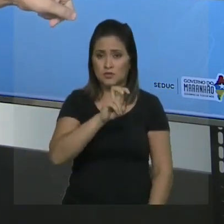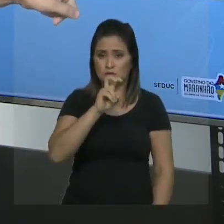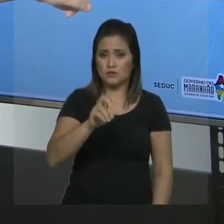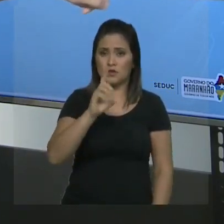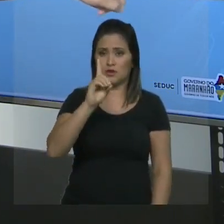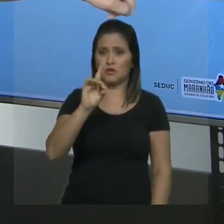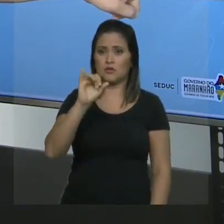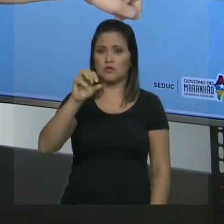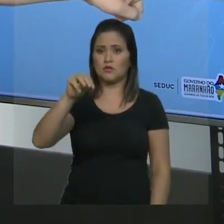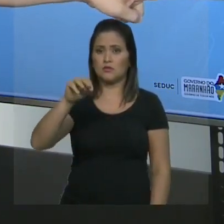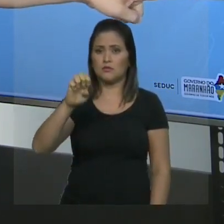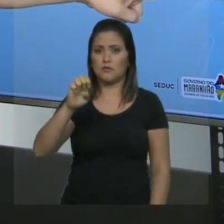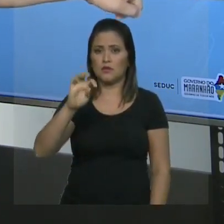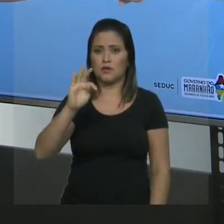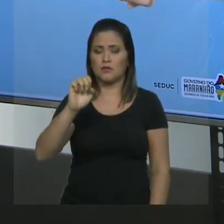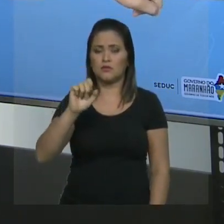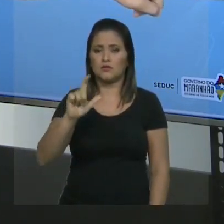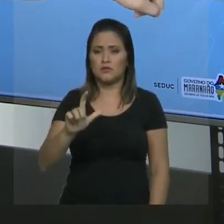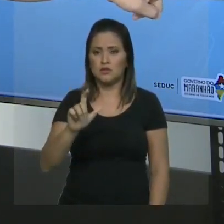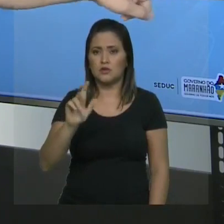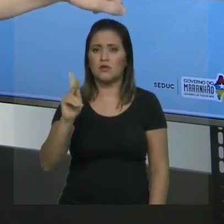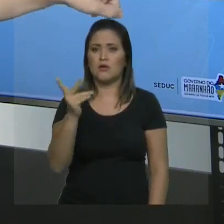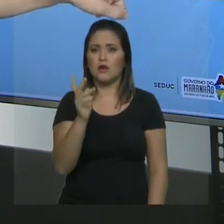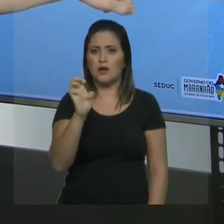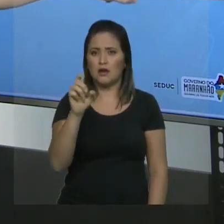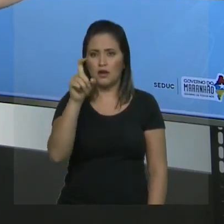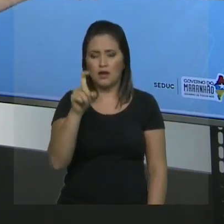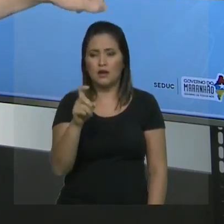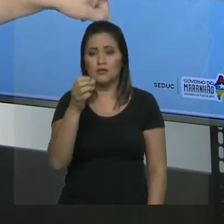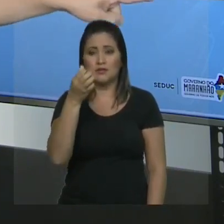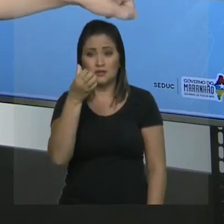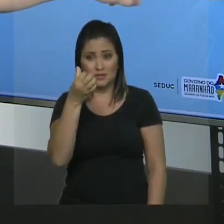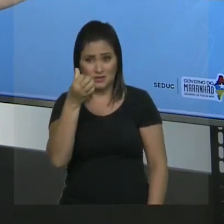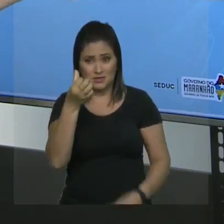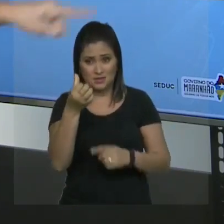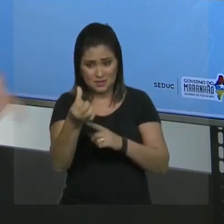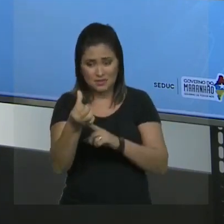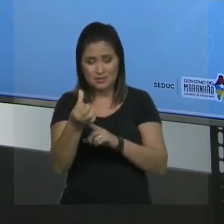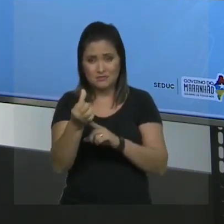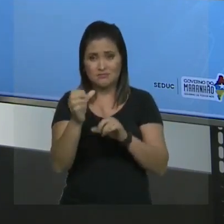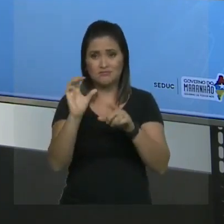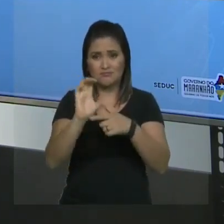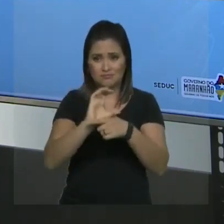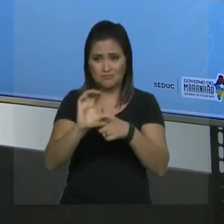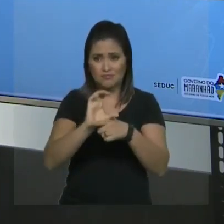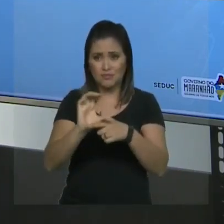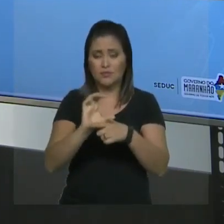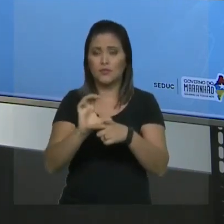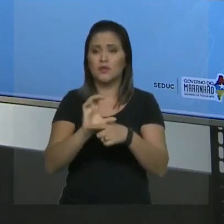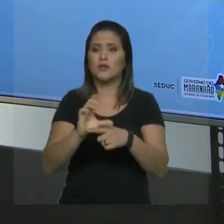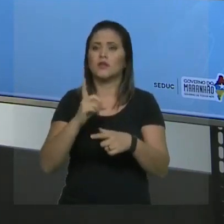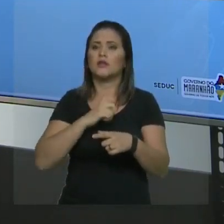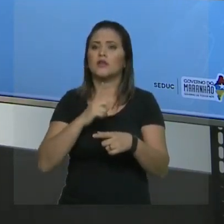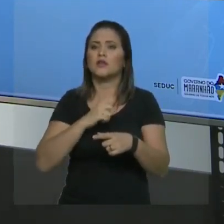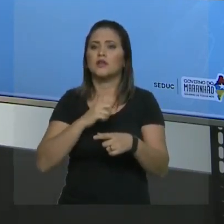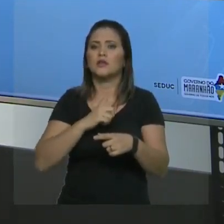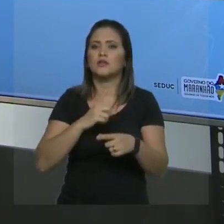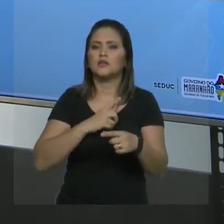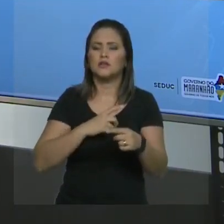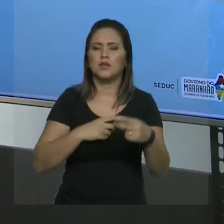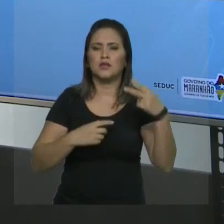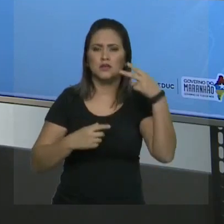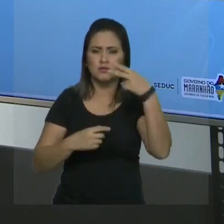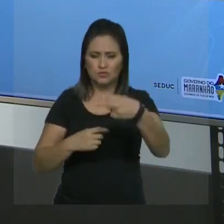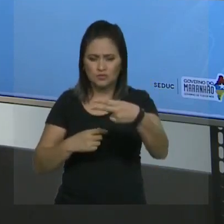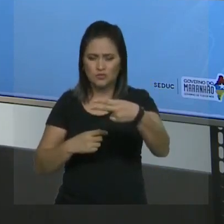6 carbonos, que tem uma dupla aqui, a hidrocarboneta, e esta dupla está no carbono 2. A alternativa correta é letra